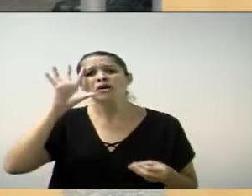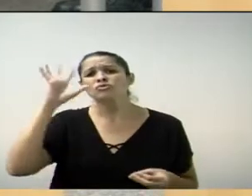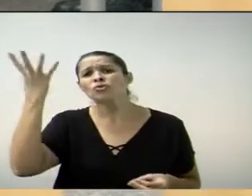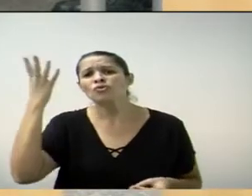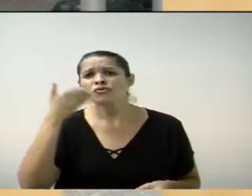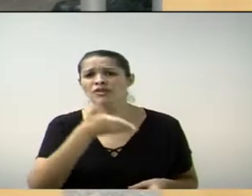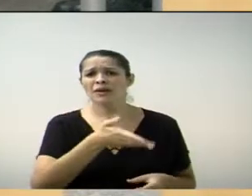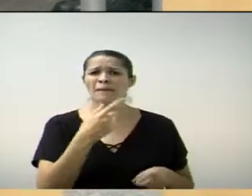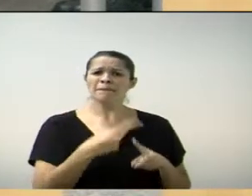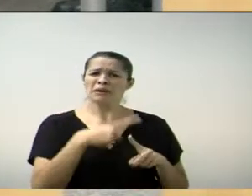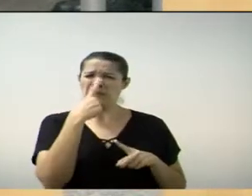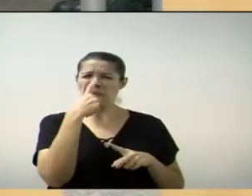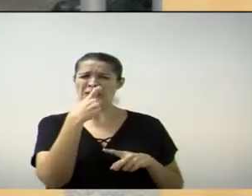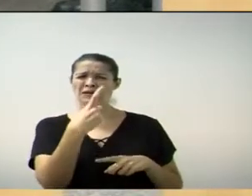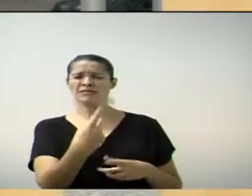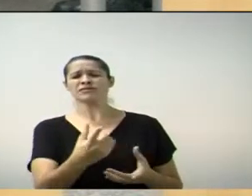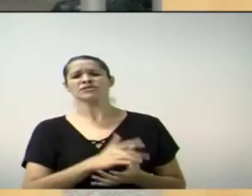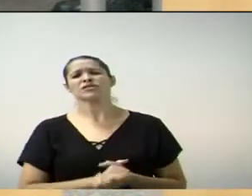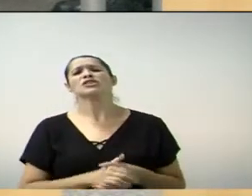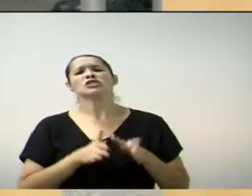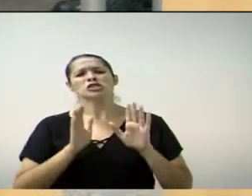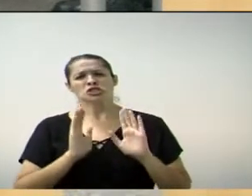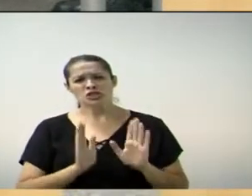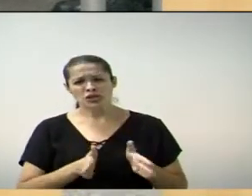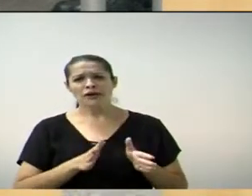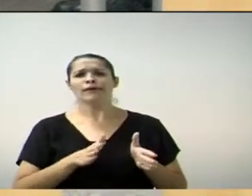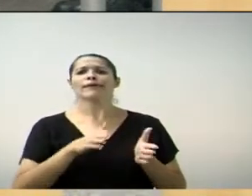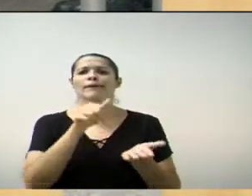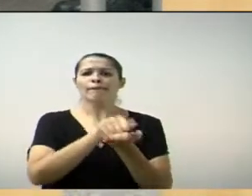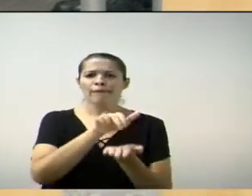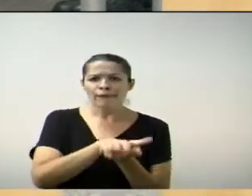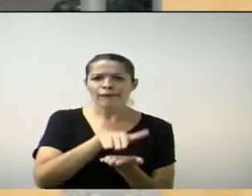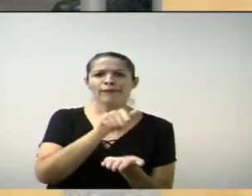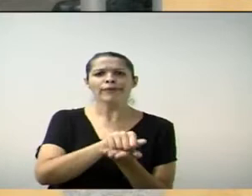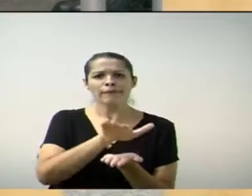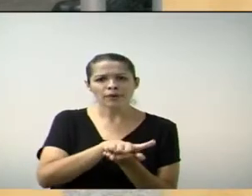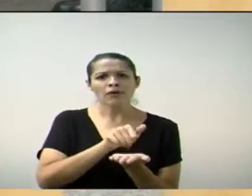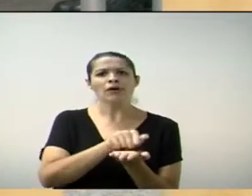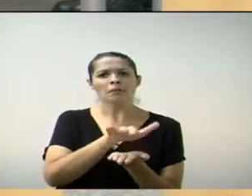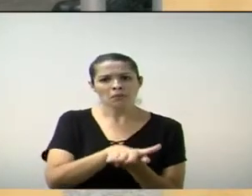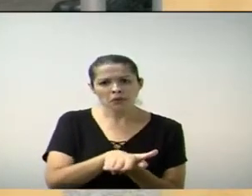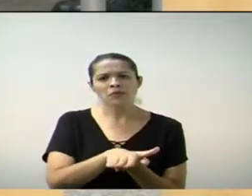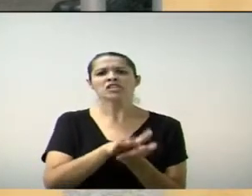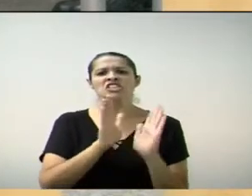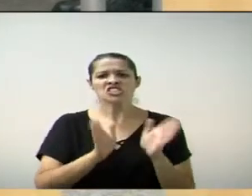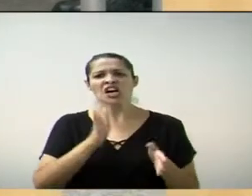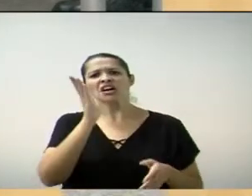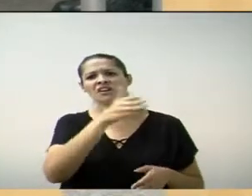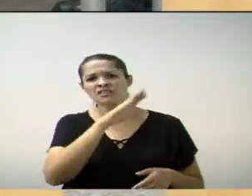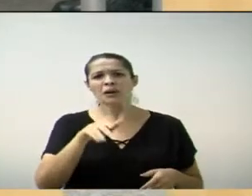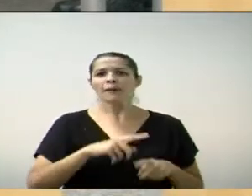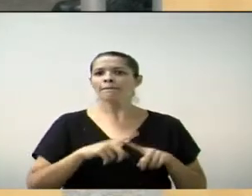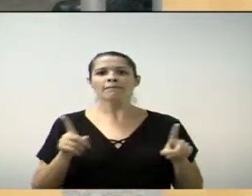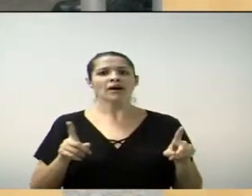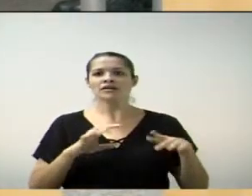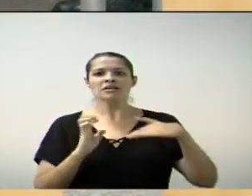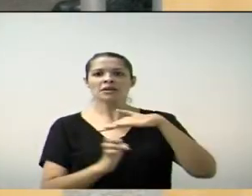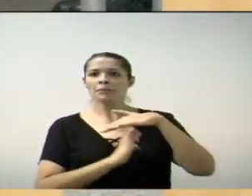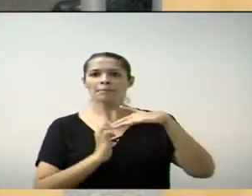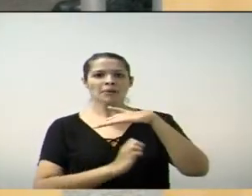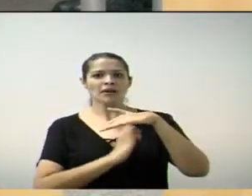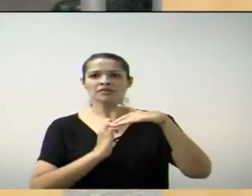Porque me parece que a CETESB já fez várias multas, várias intervenções, mas, infelizmente, essa empresa não respeita a nossa cidade.